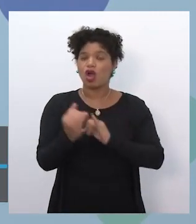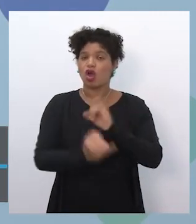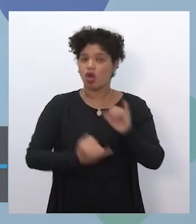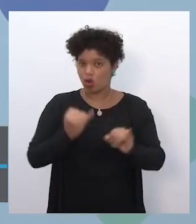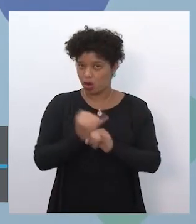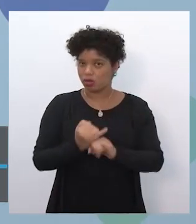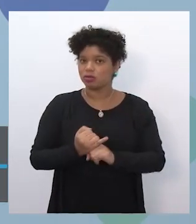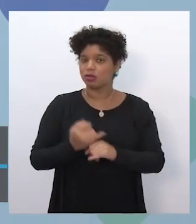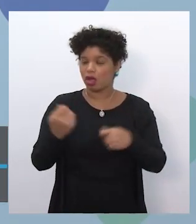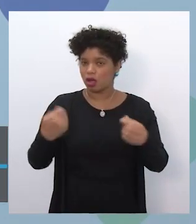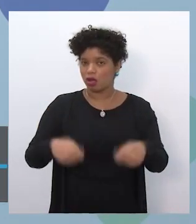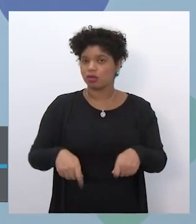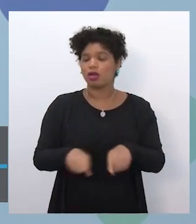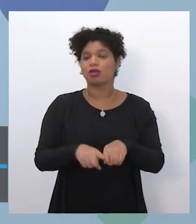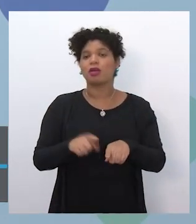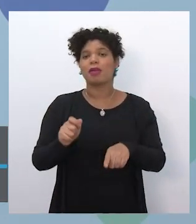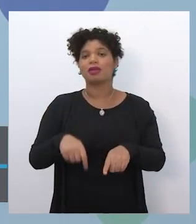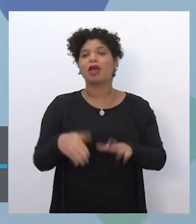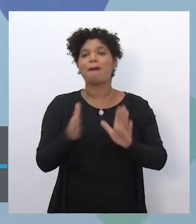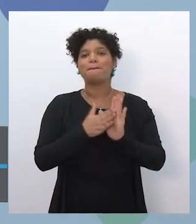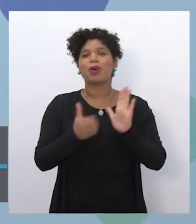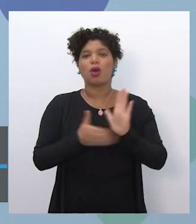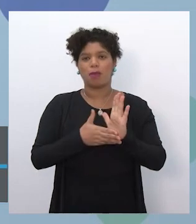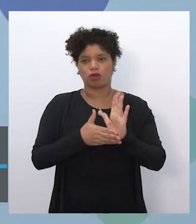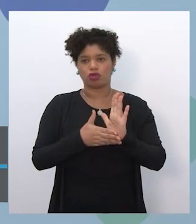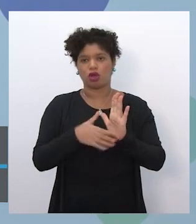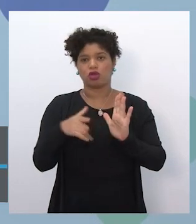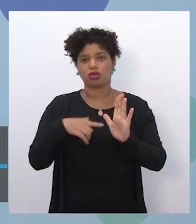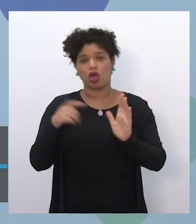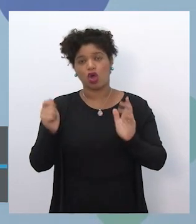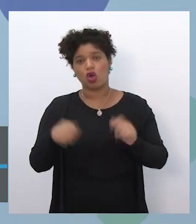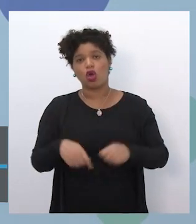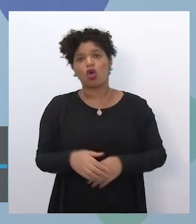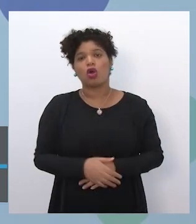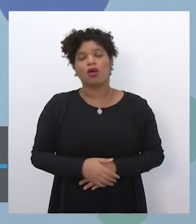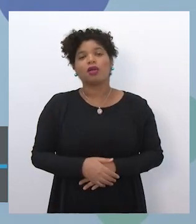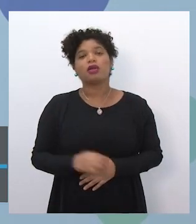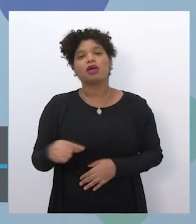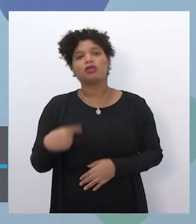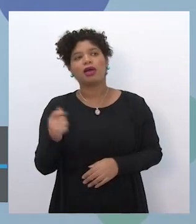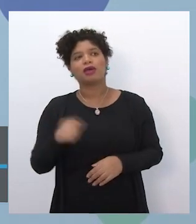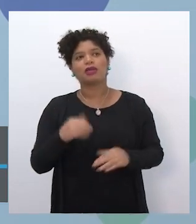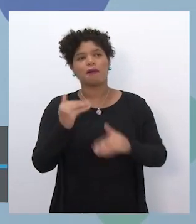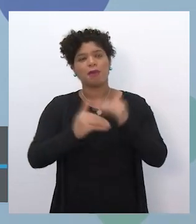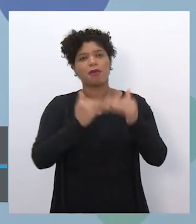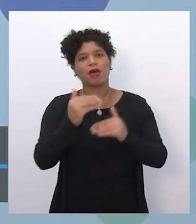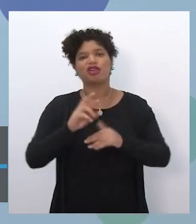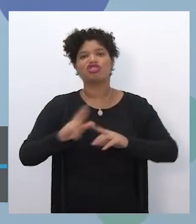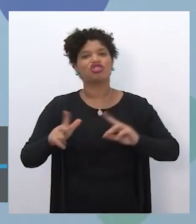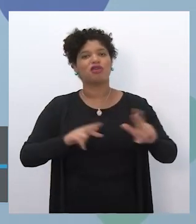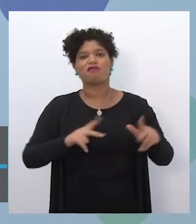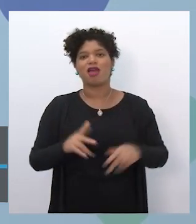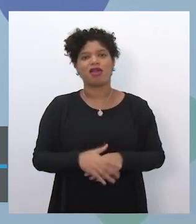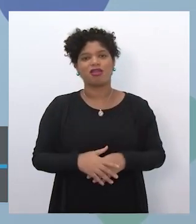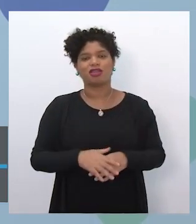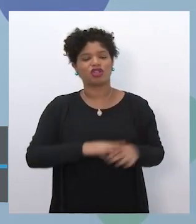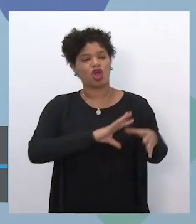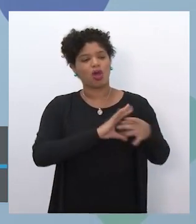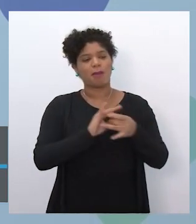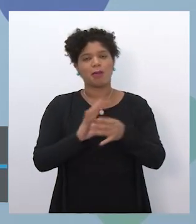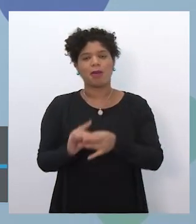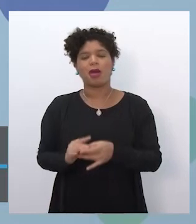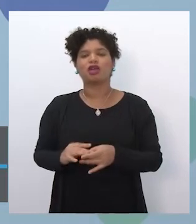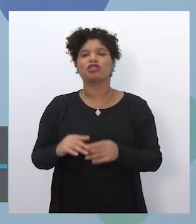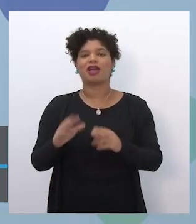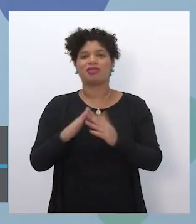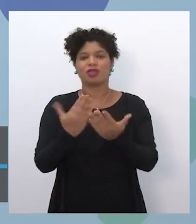E também vai ter uma proposta que seja flexível o suficiente para que elas possam ser desenvolvidas em diferentes contextos, em diferentes escolas,